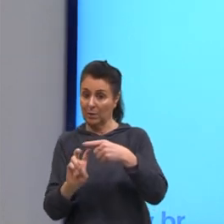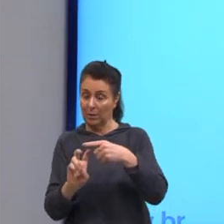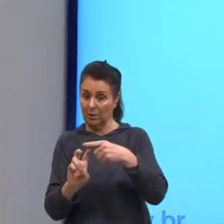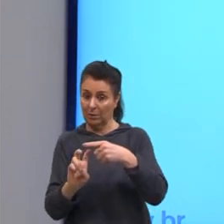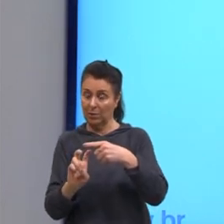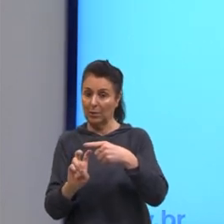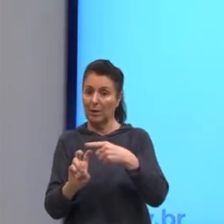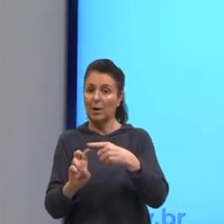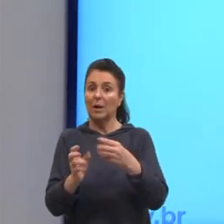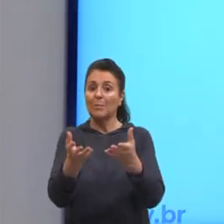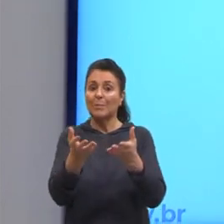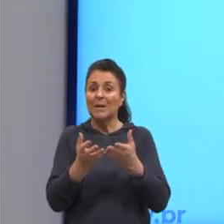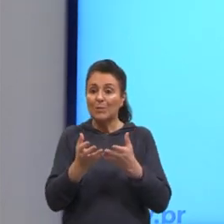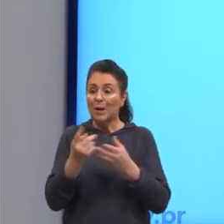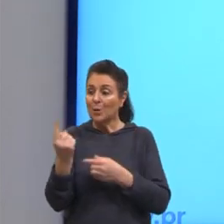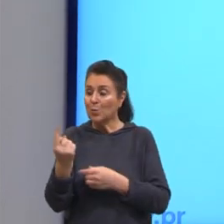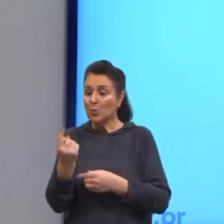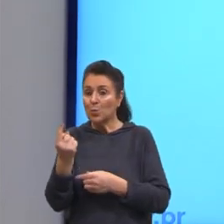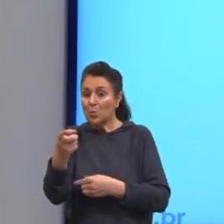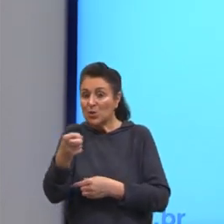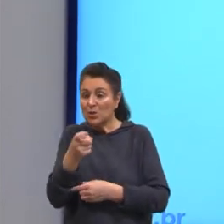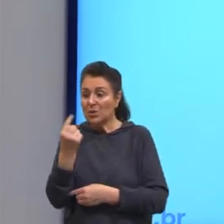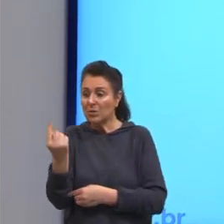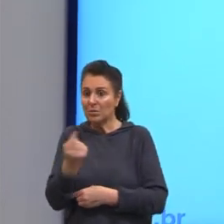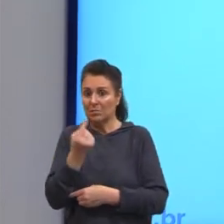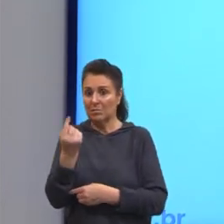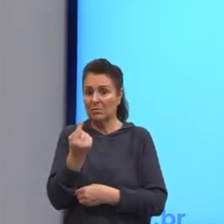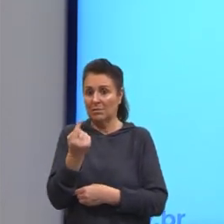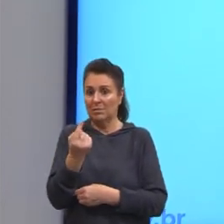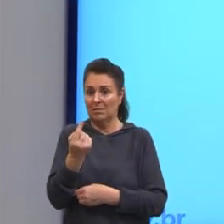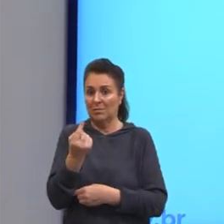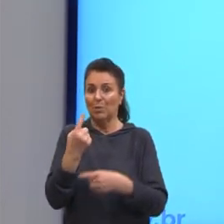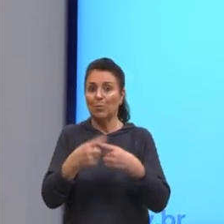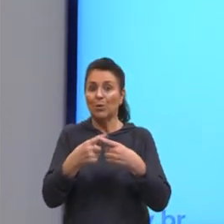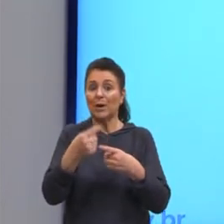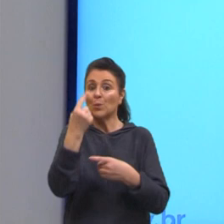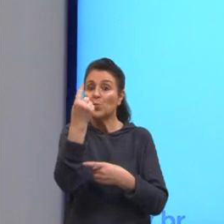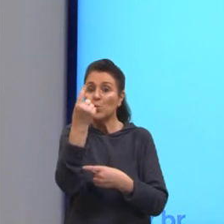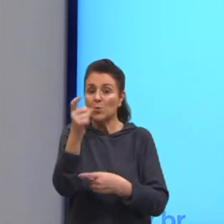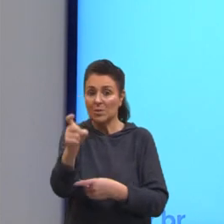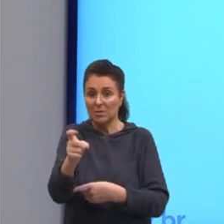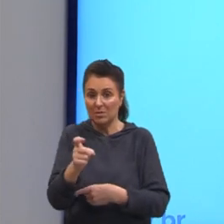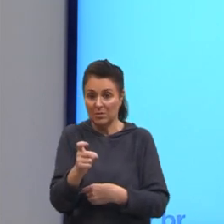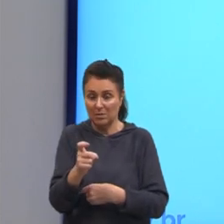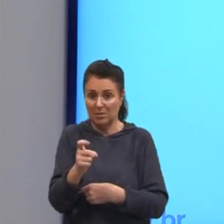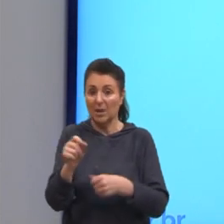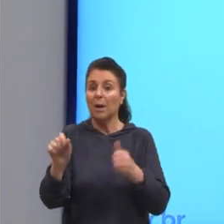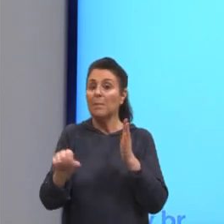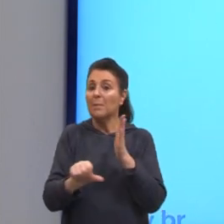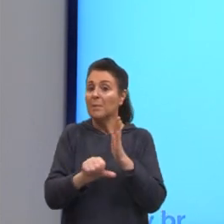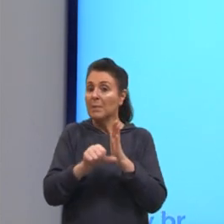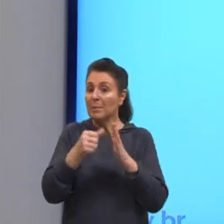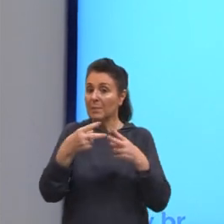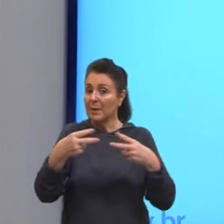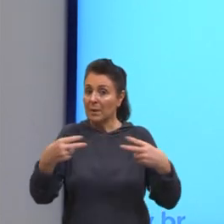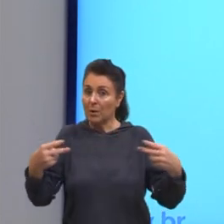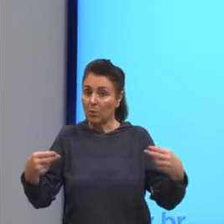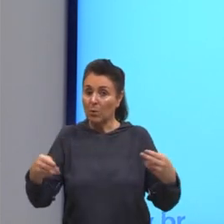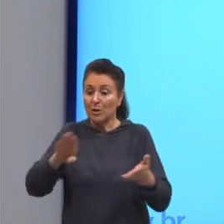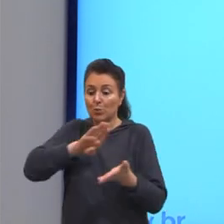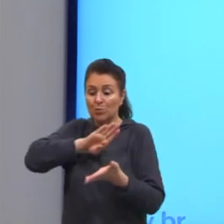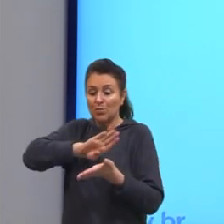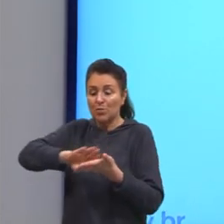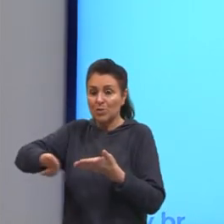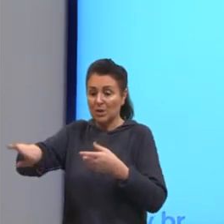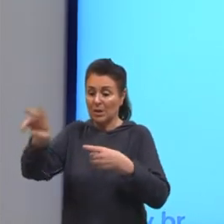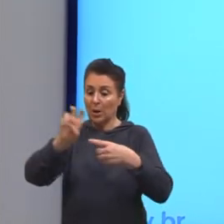mas eu quero isolar o X, eu quero ter o valor de apenas 1X. A primeira solução que nós temos é tirar este 5 que